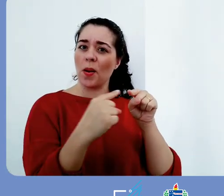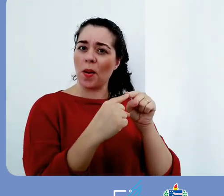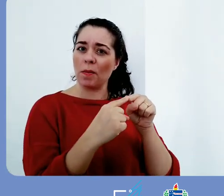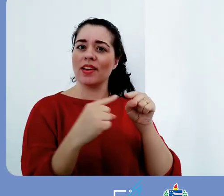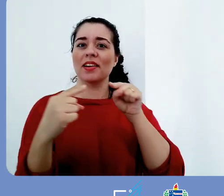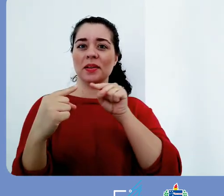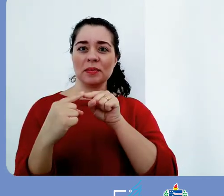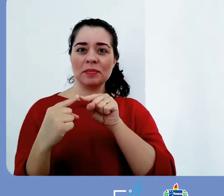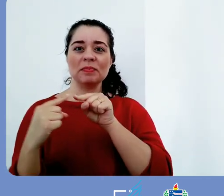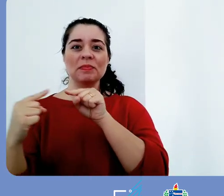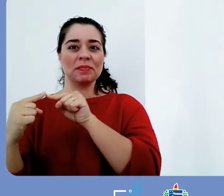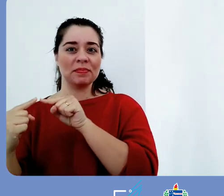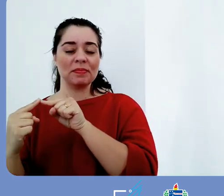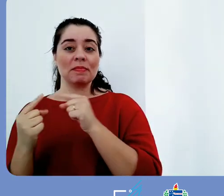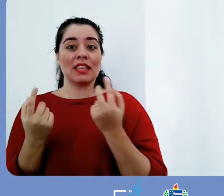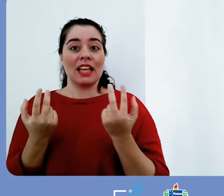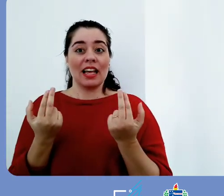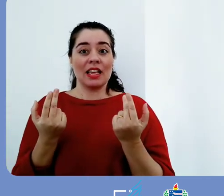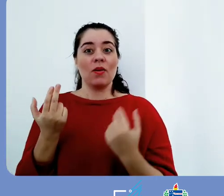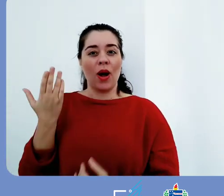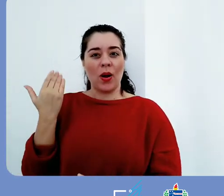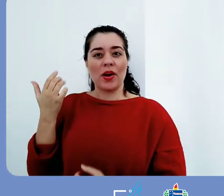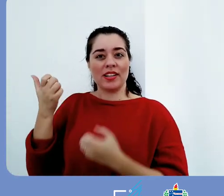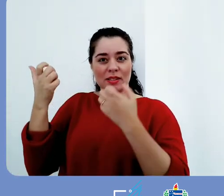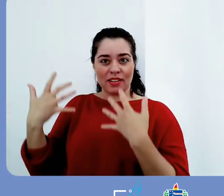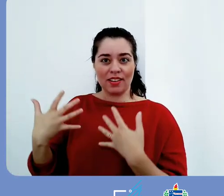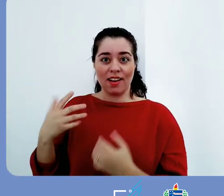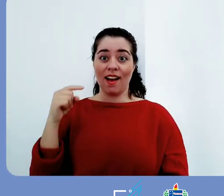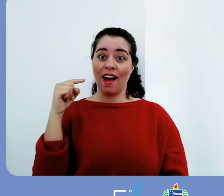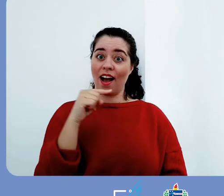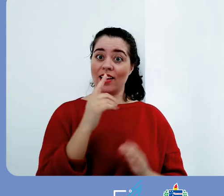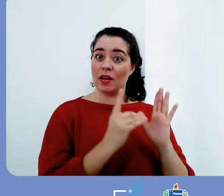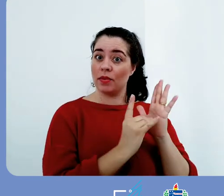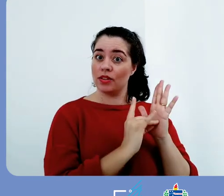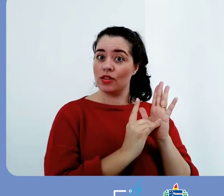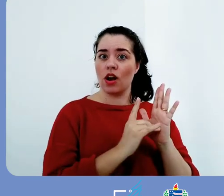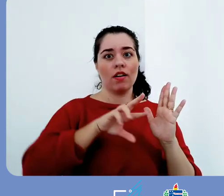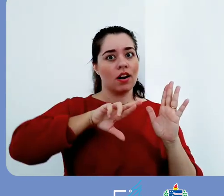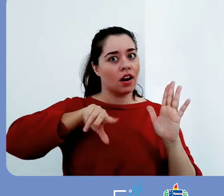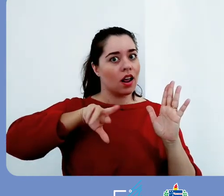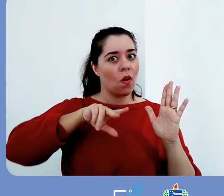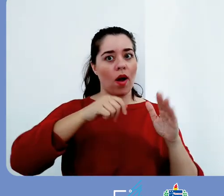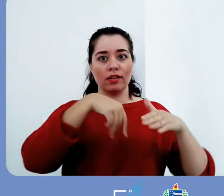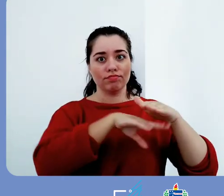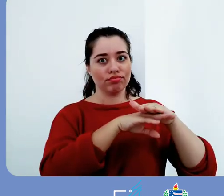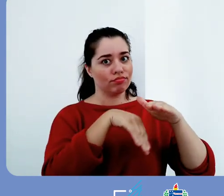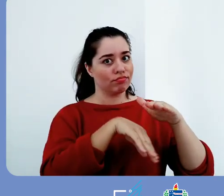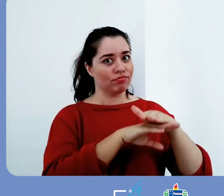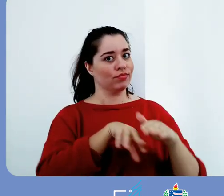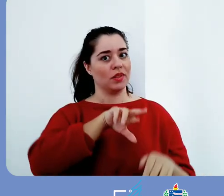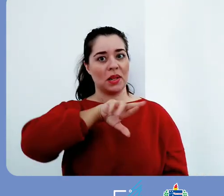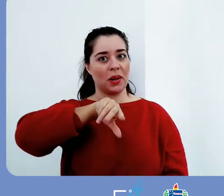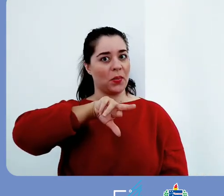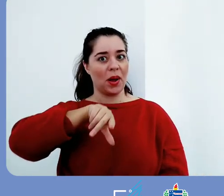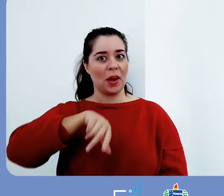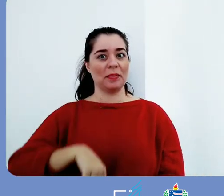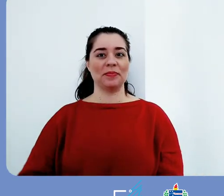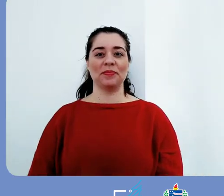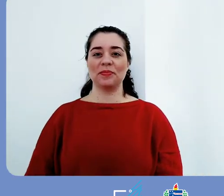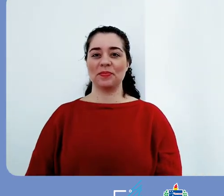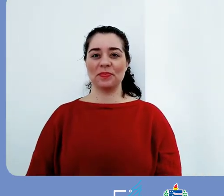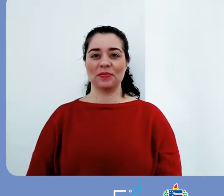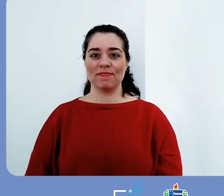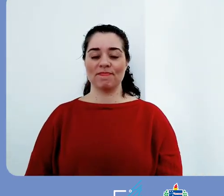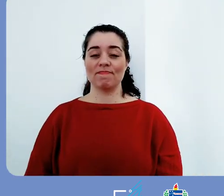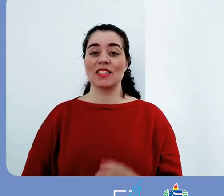A criação de coleções digitais no repositório institucional é um trabalho árduo. Por isso, todos os itens